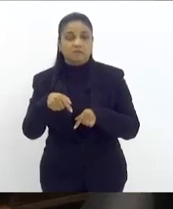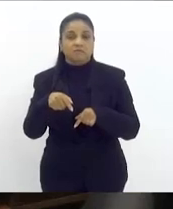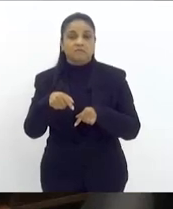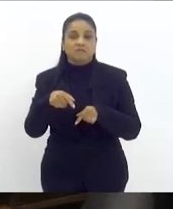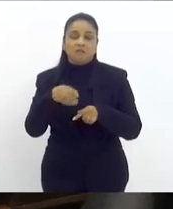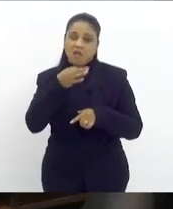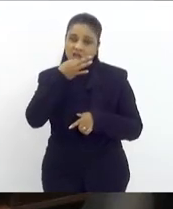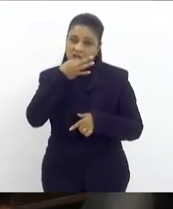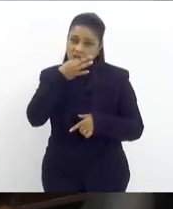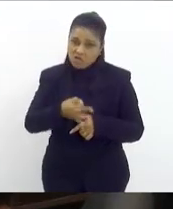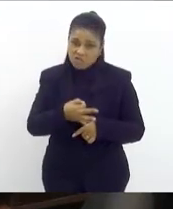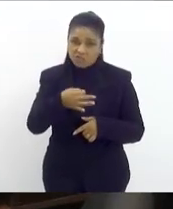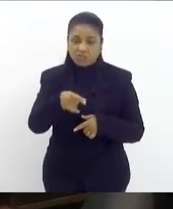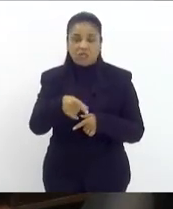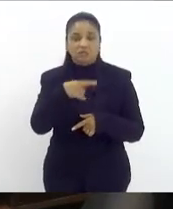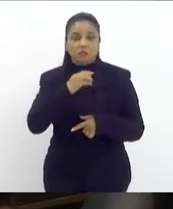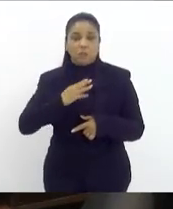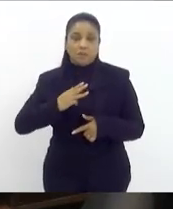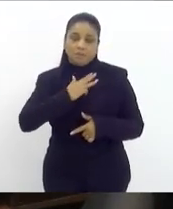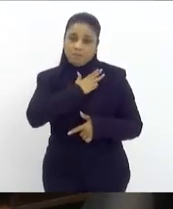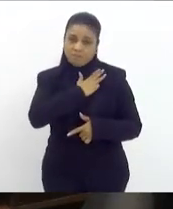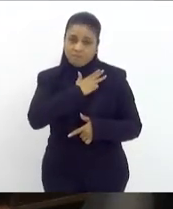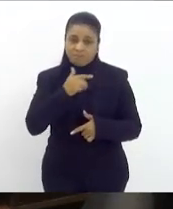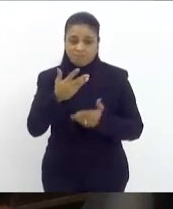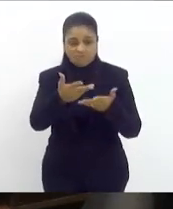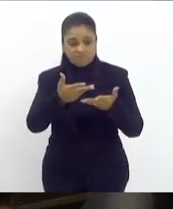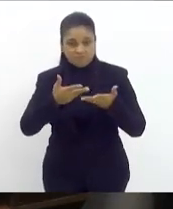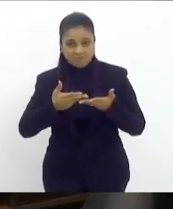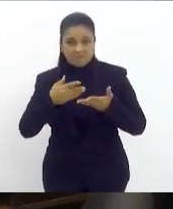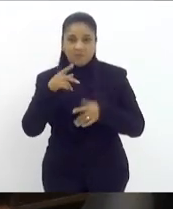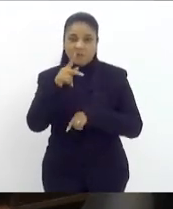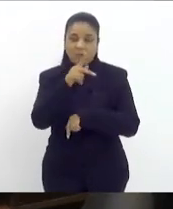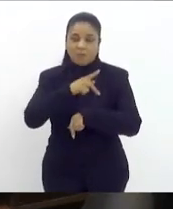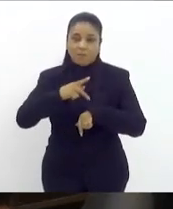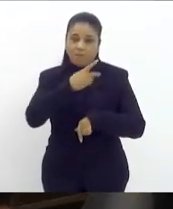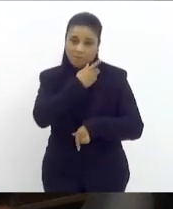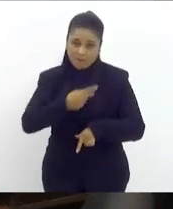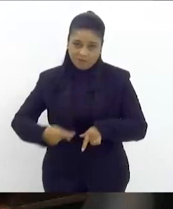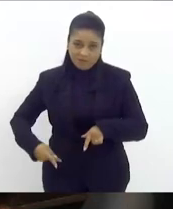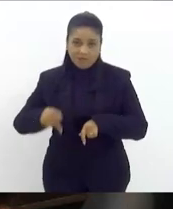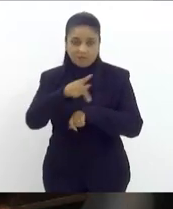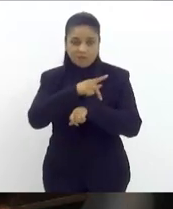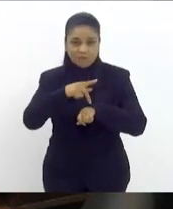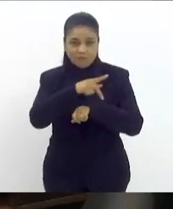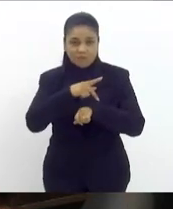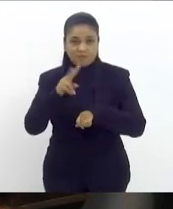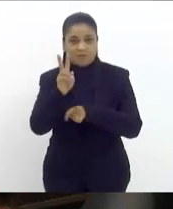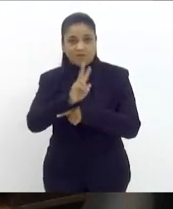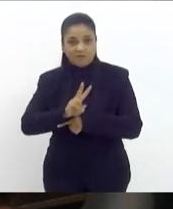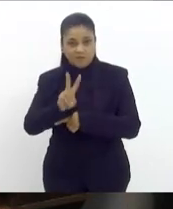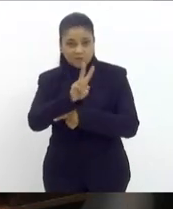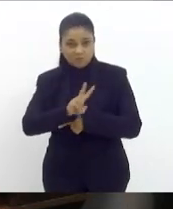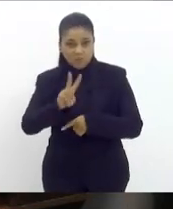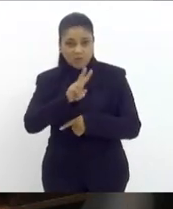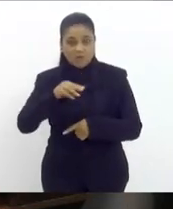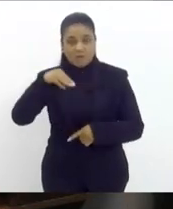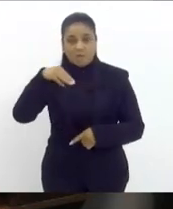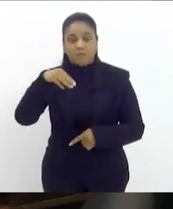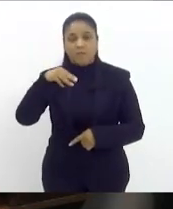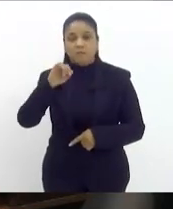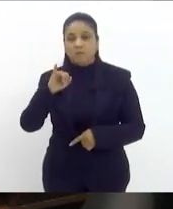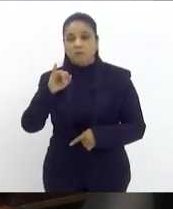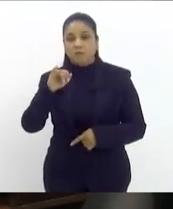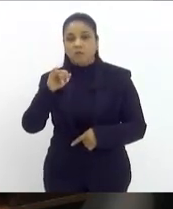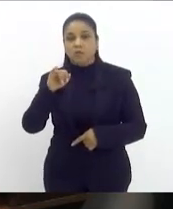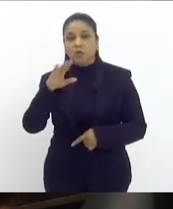criticada do presidente Lula né que recebeu o presidente da Venezuela Nicolás Maduro que o Maduro veio ao Brasil